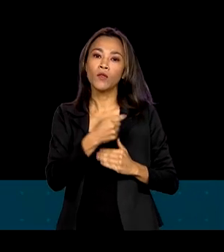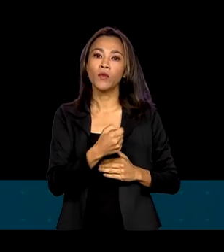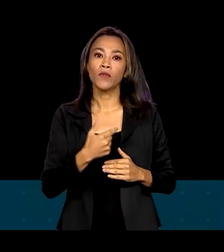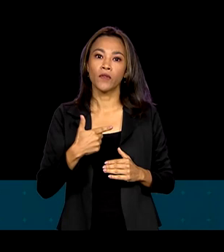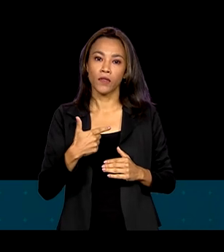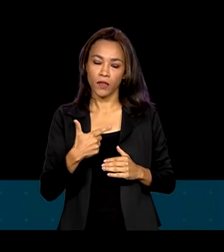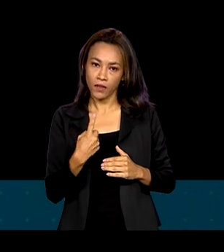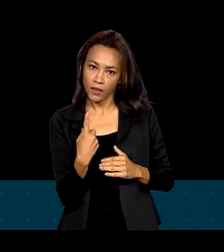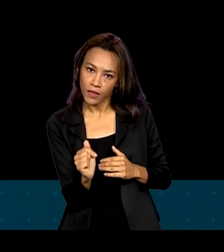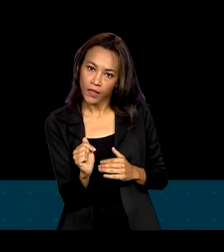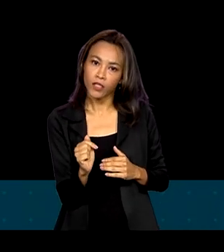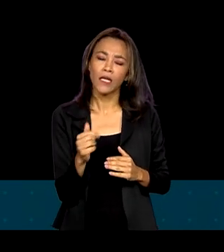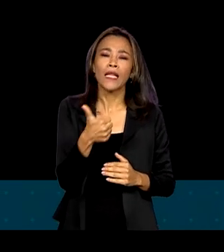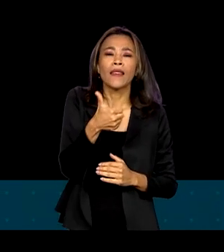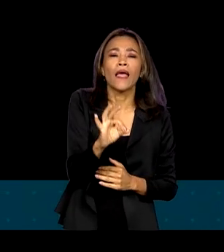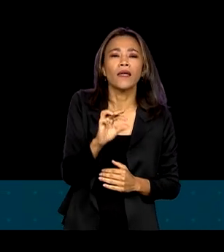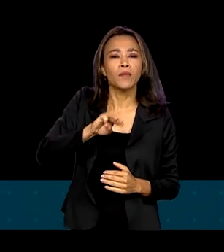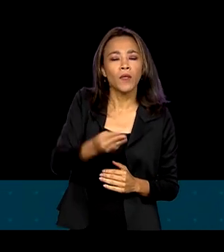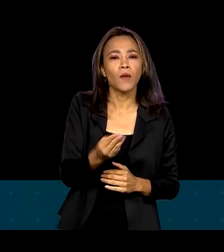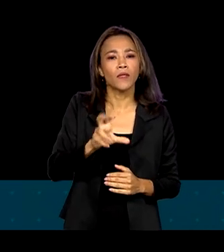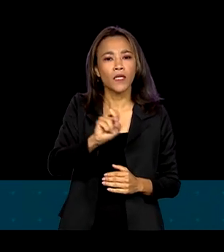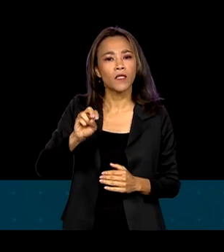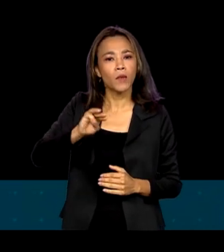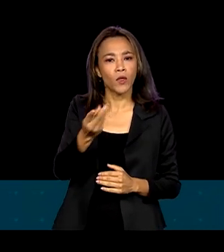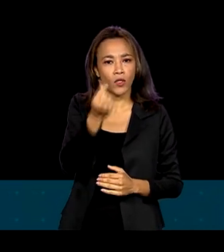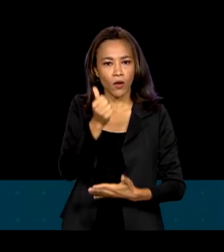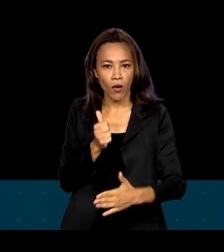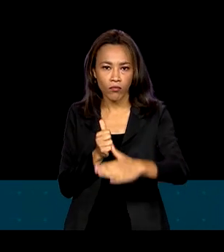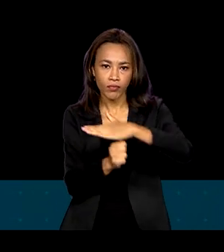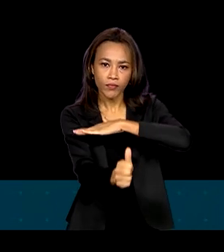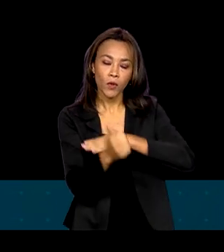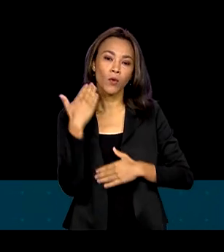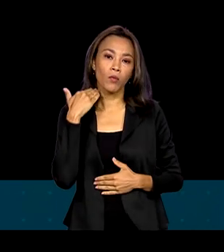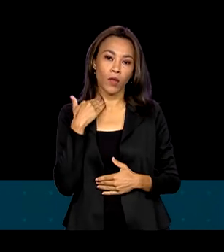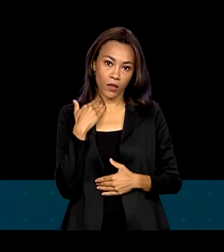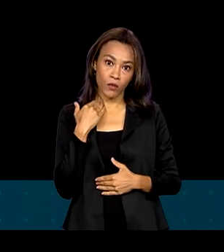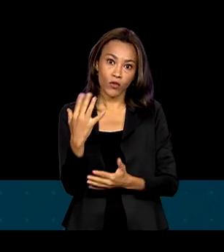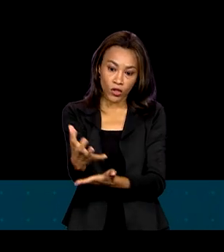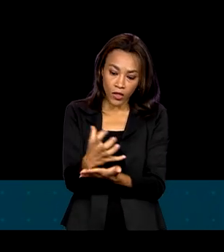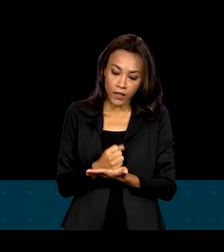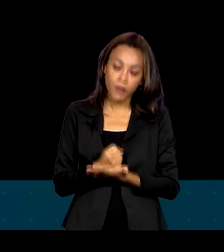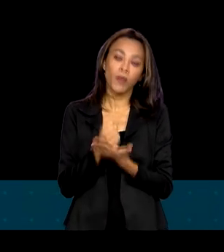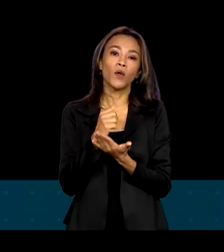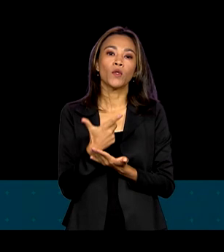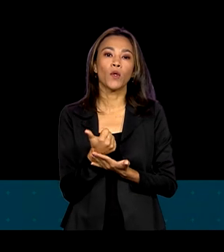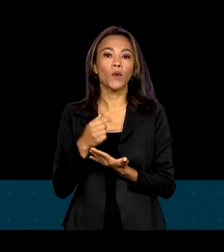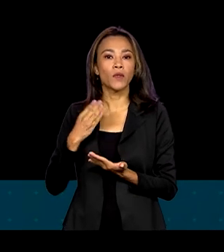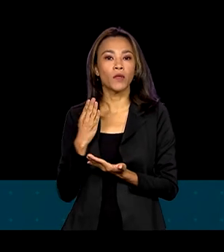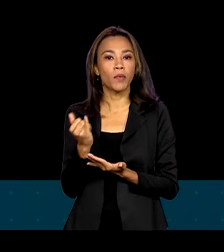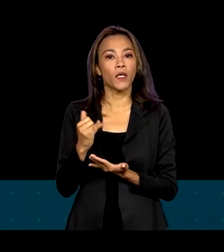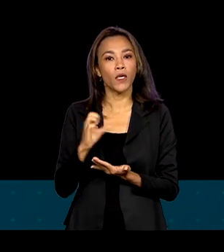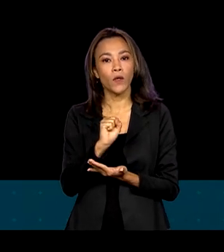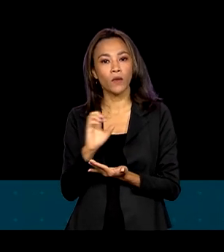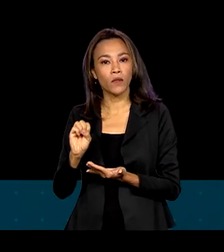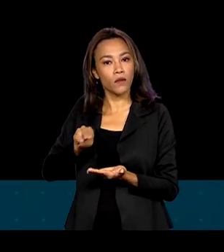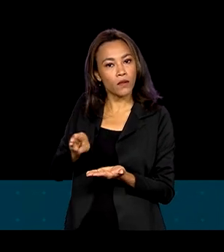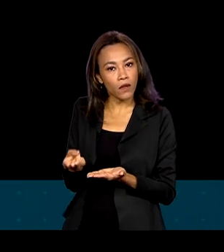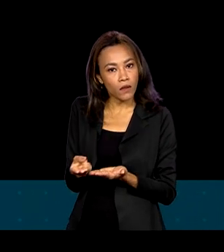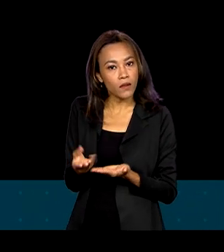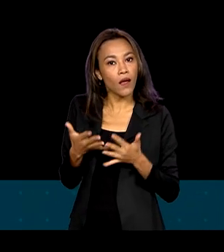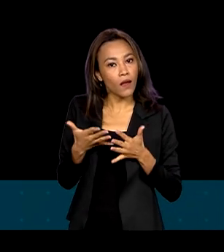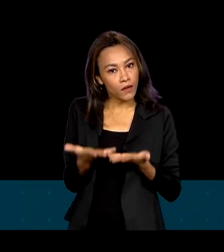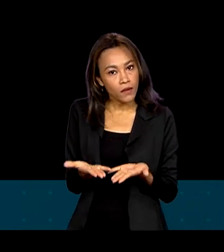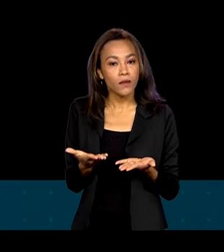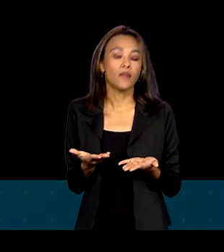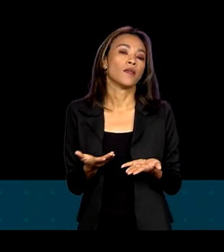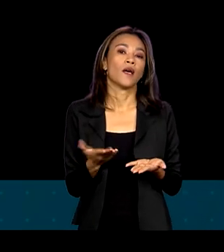10 bilhões e 500 milhões financiados, o BNDES já recebeu 12 bilhões e 800 milhões. E